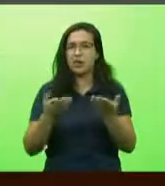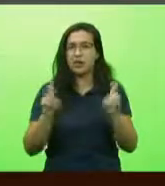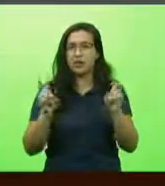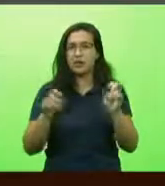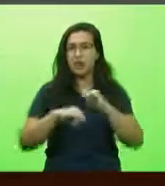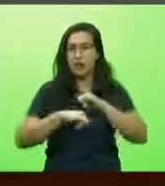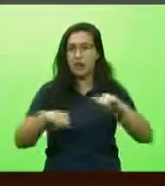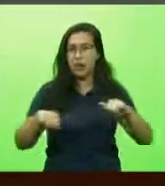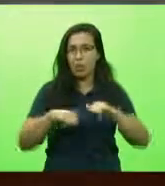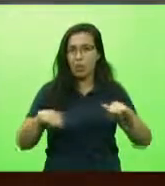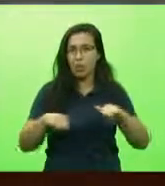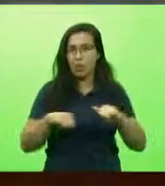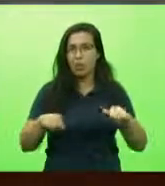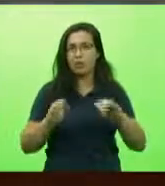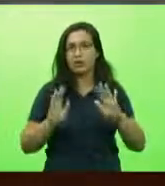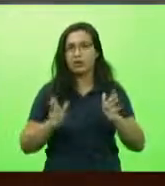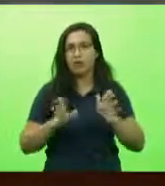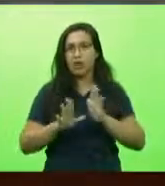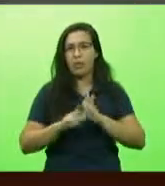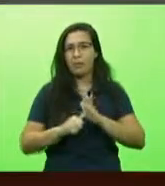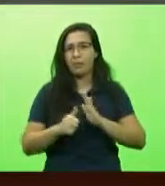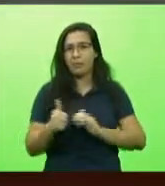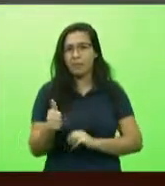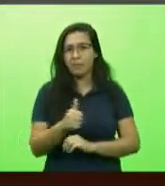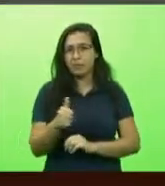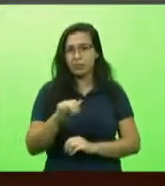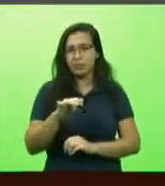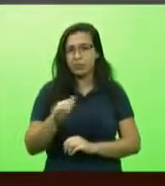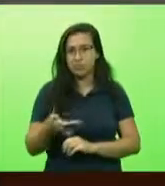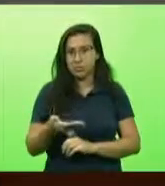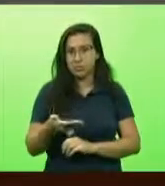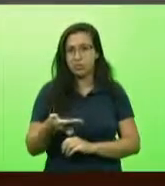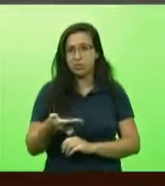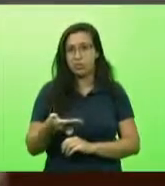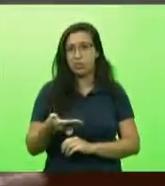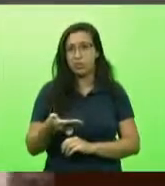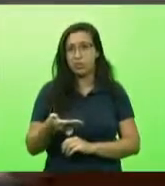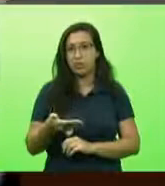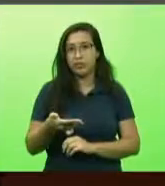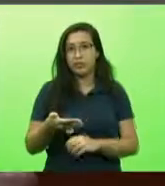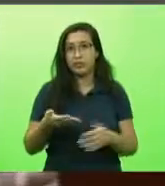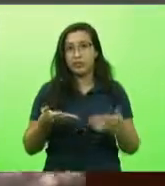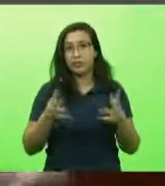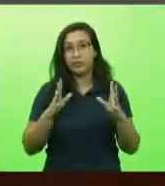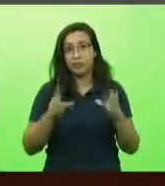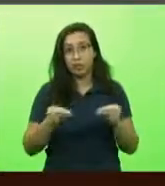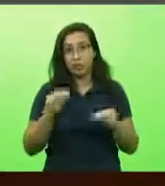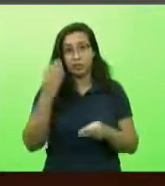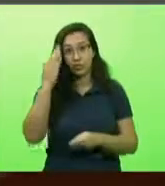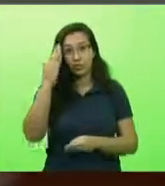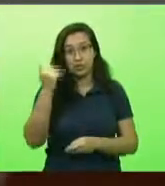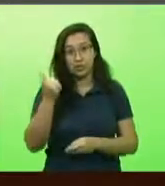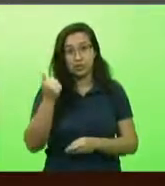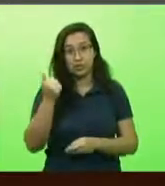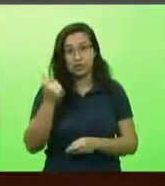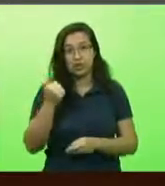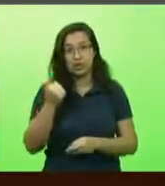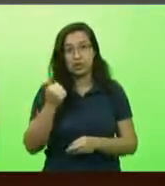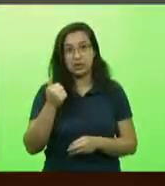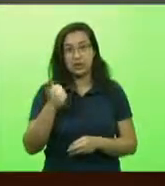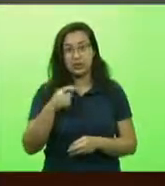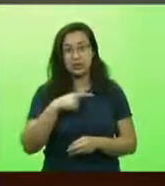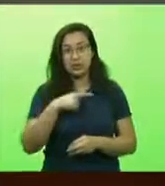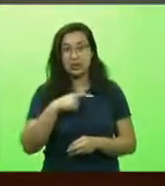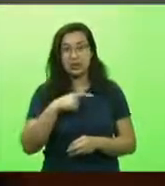que já roubaram os 11 milhões e automaticamente todos sabem que houve o fato, não é uma denúncia, é